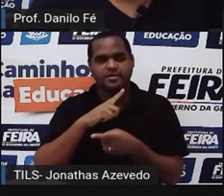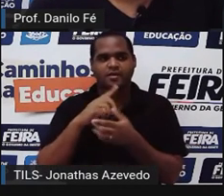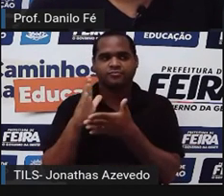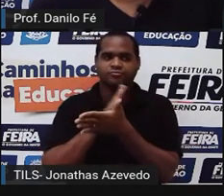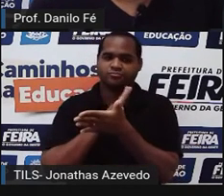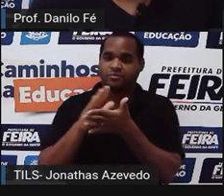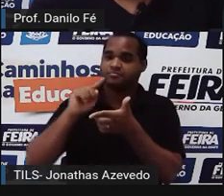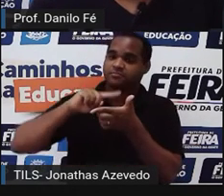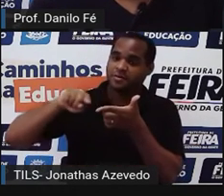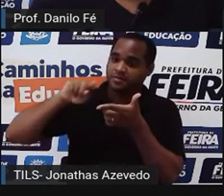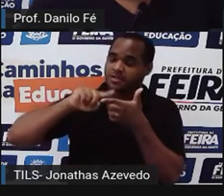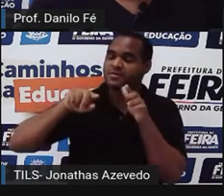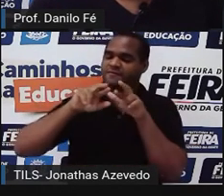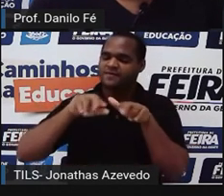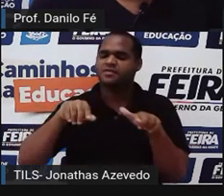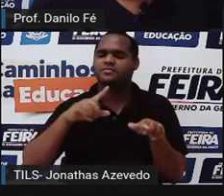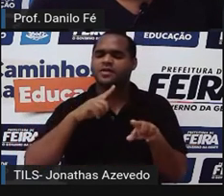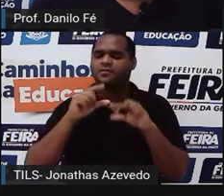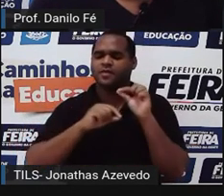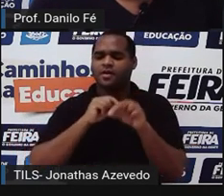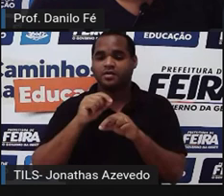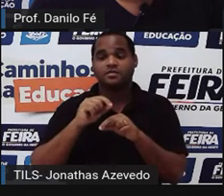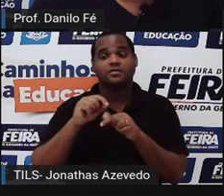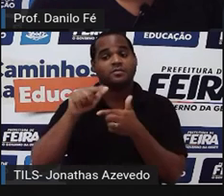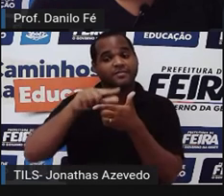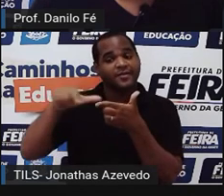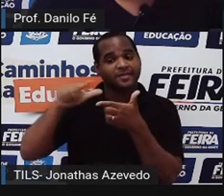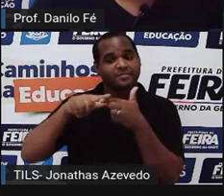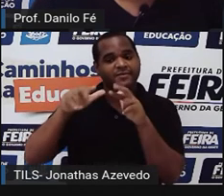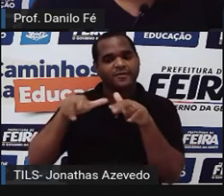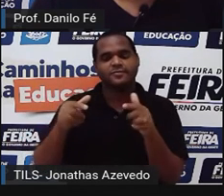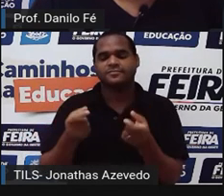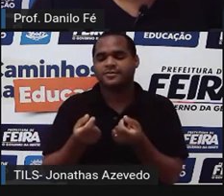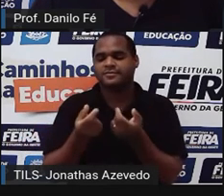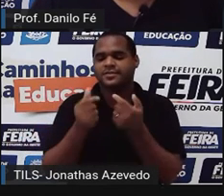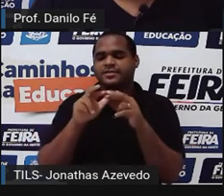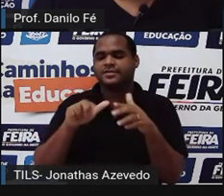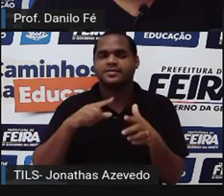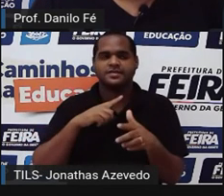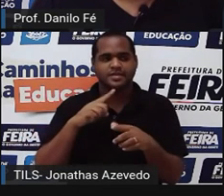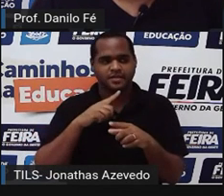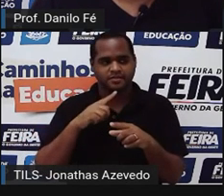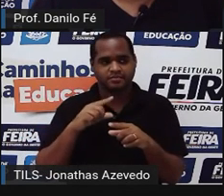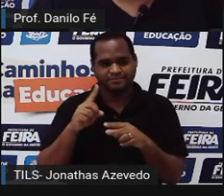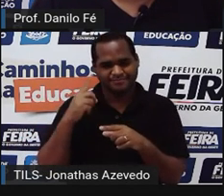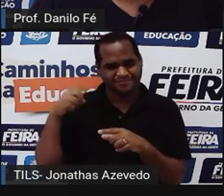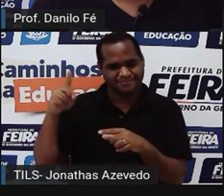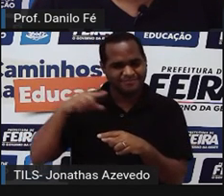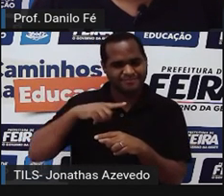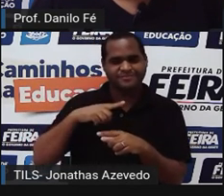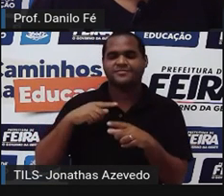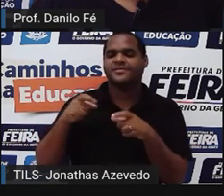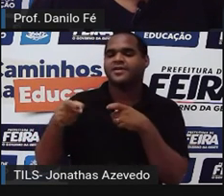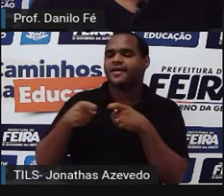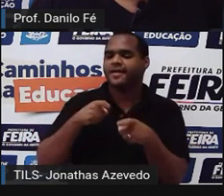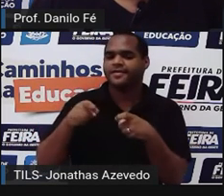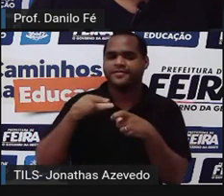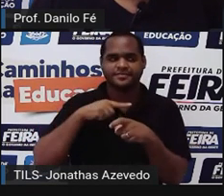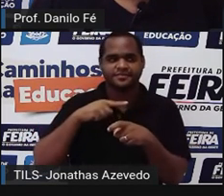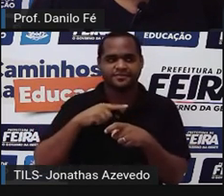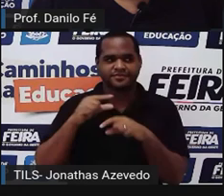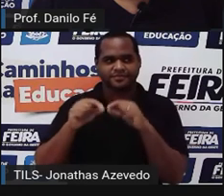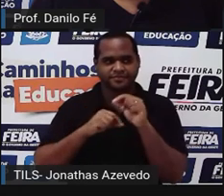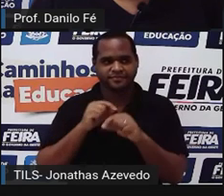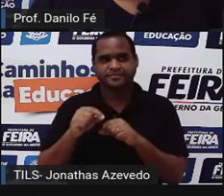série de problemas. Problemas de ordem financeira, porque essa aventura que foi a Guerra da Fisplatina foi